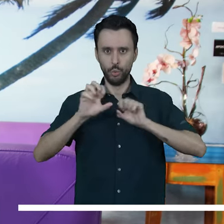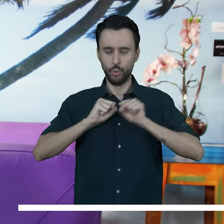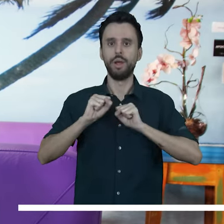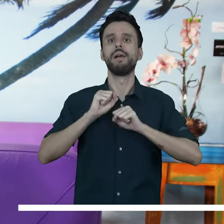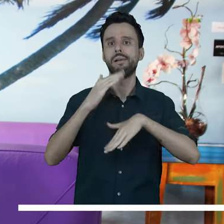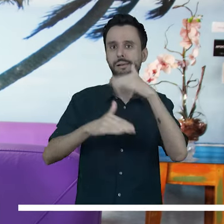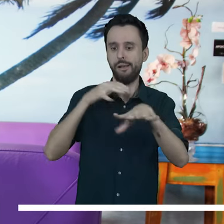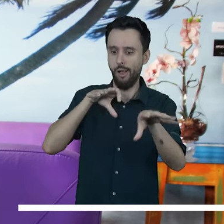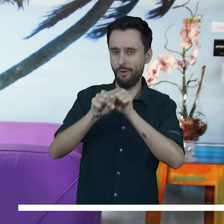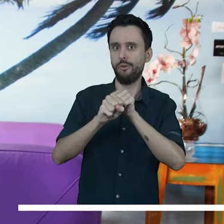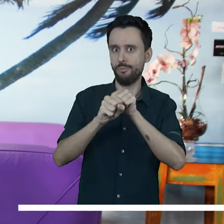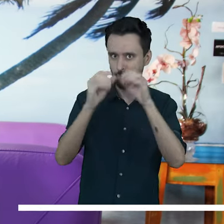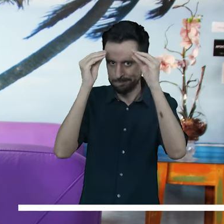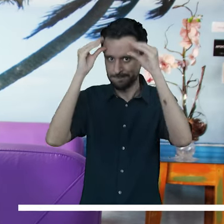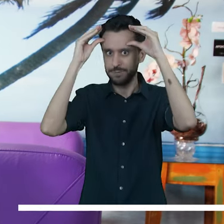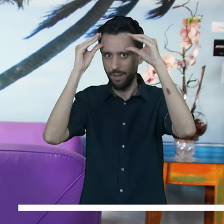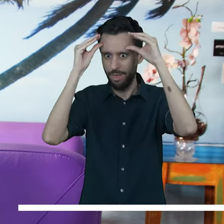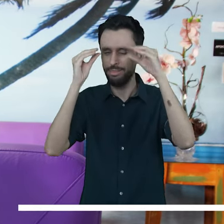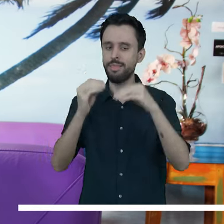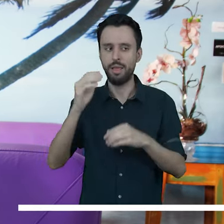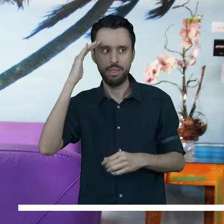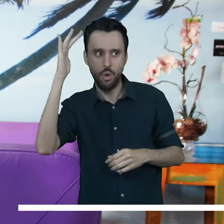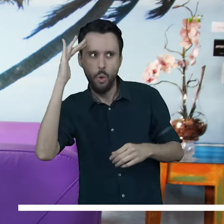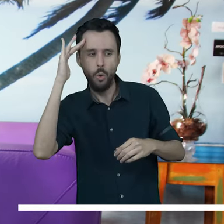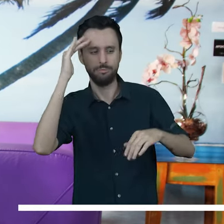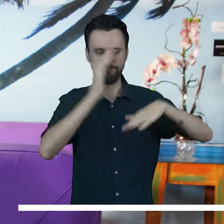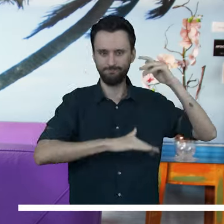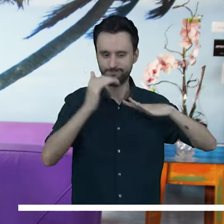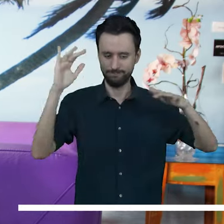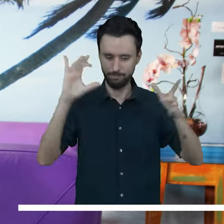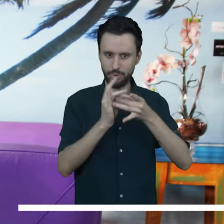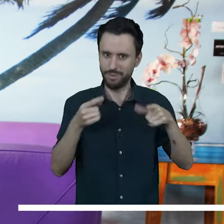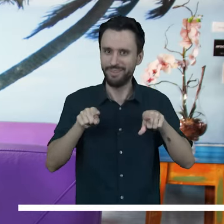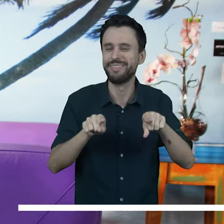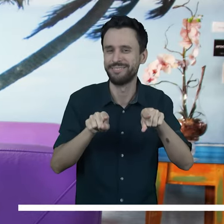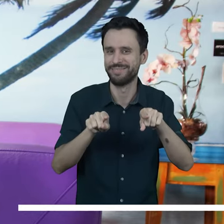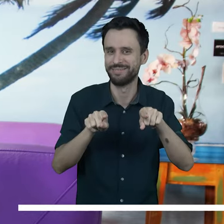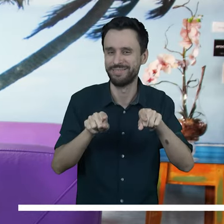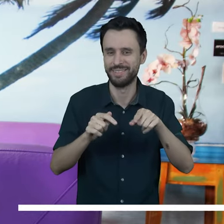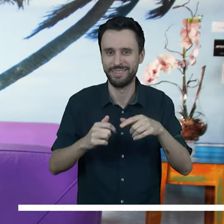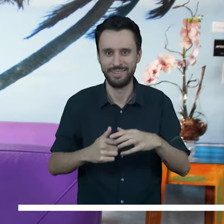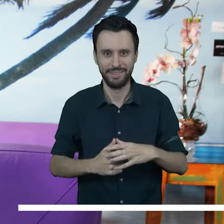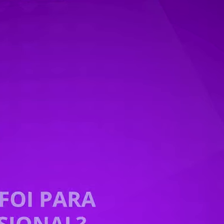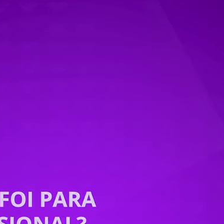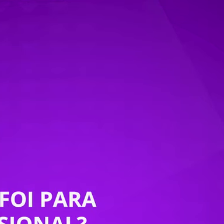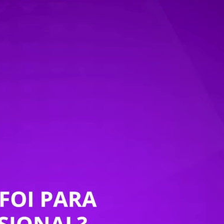um diálogo, para um crescimento mesmo formacional. Então, tentar caminhar com a teoria e prática ao mesmo tempo.